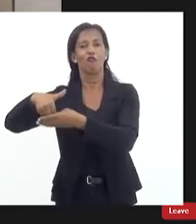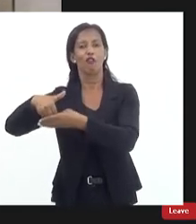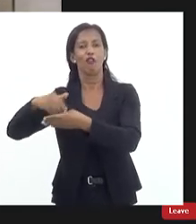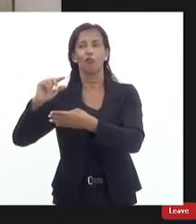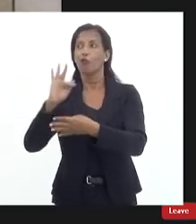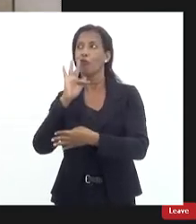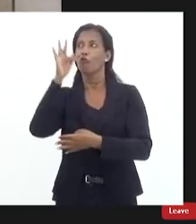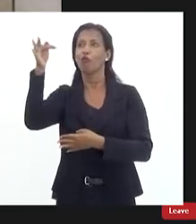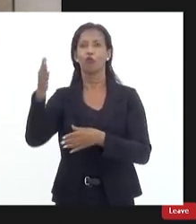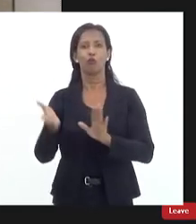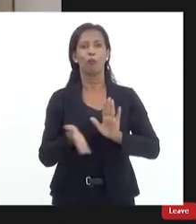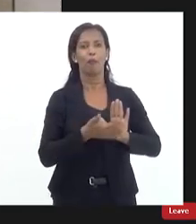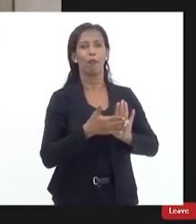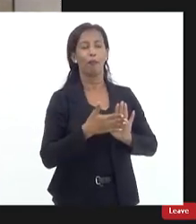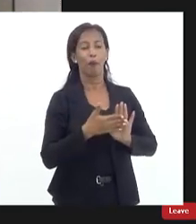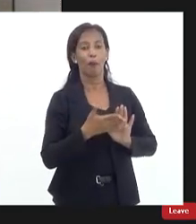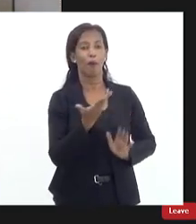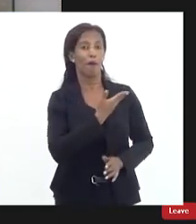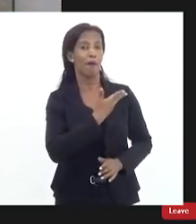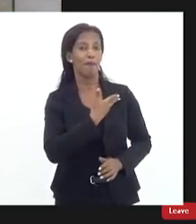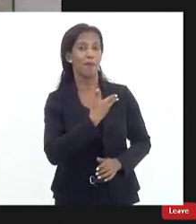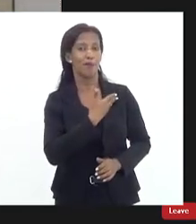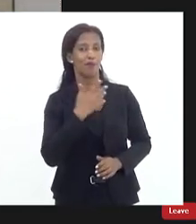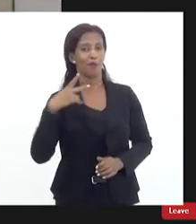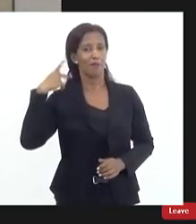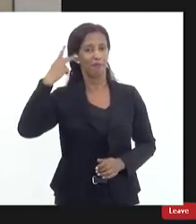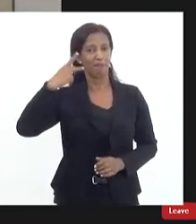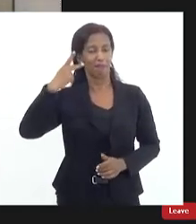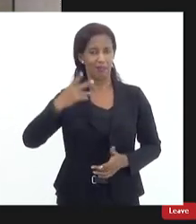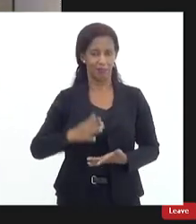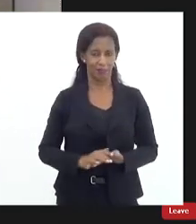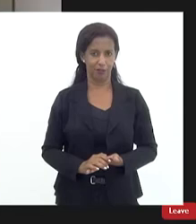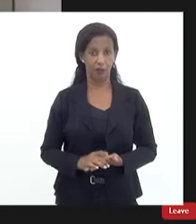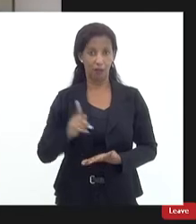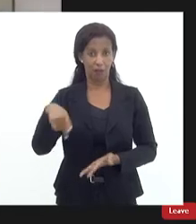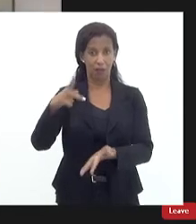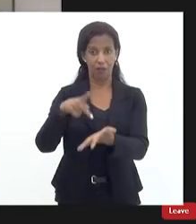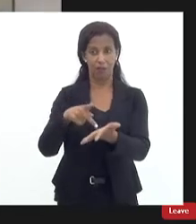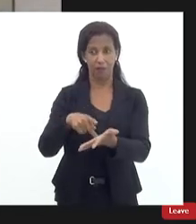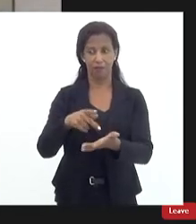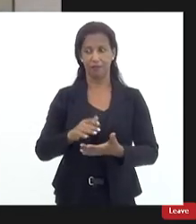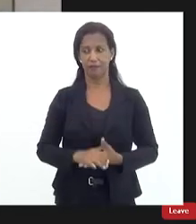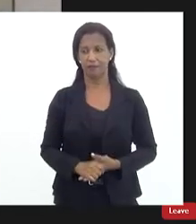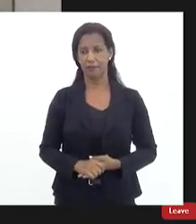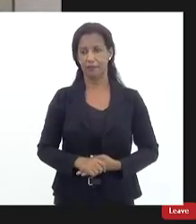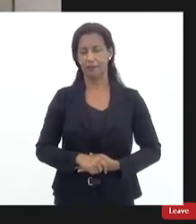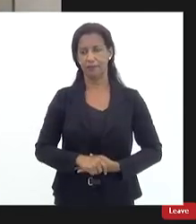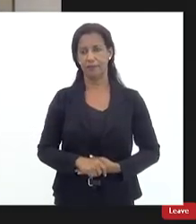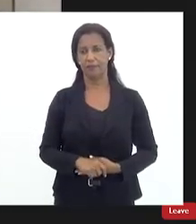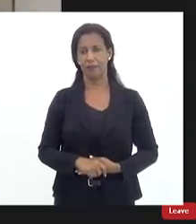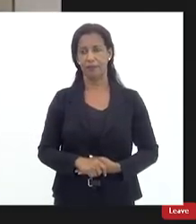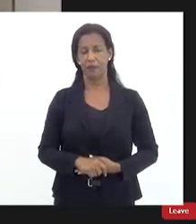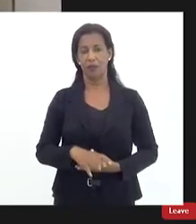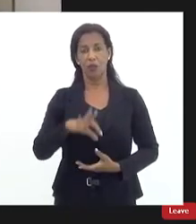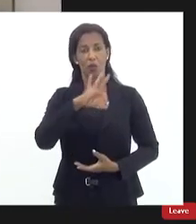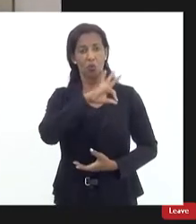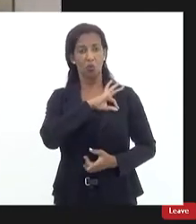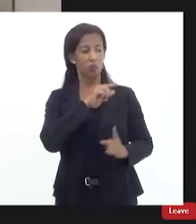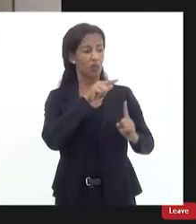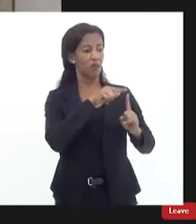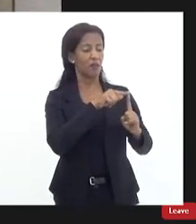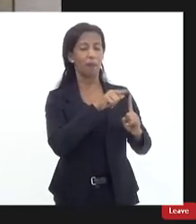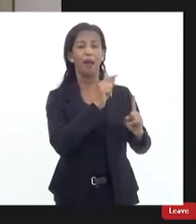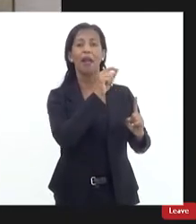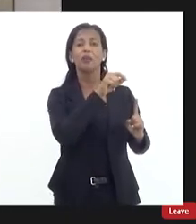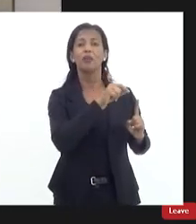governantes futuros partidários ou amigos essa é a realidade essa é a realidade o policial fica na esquina comendo